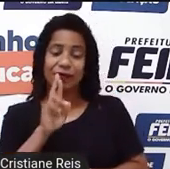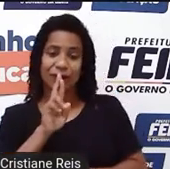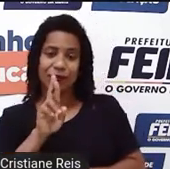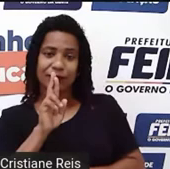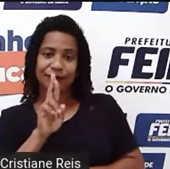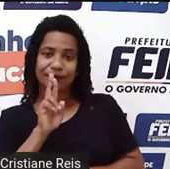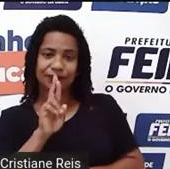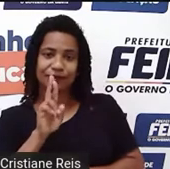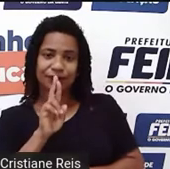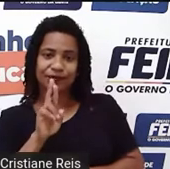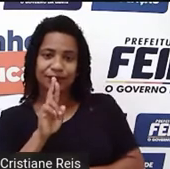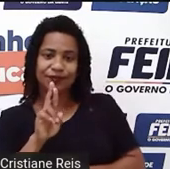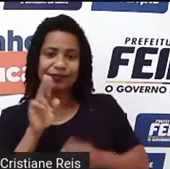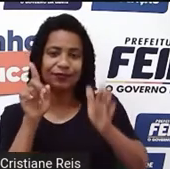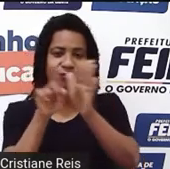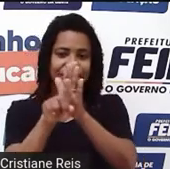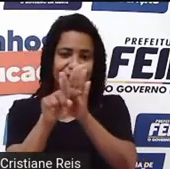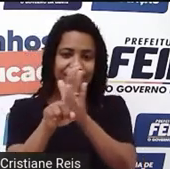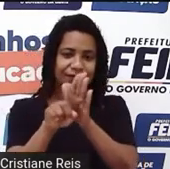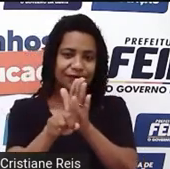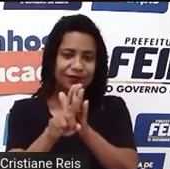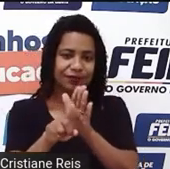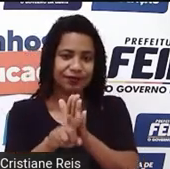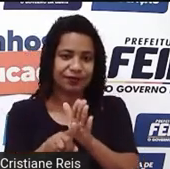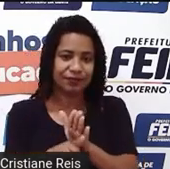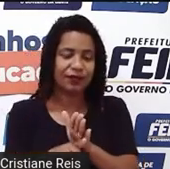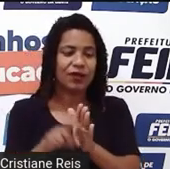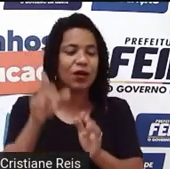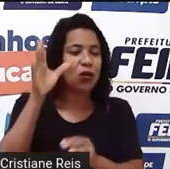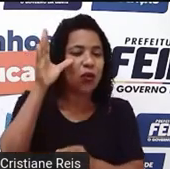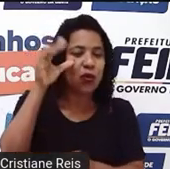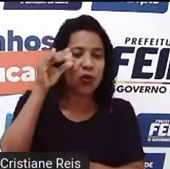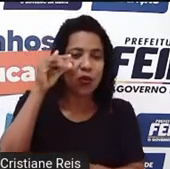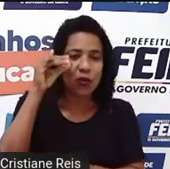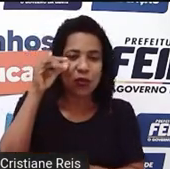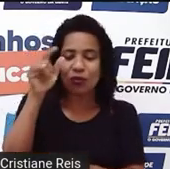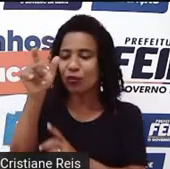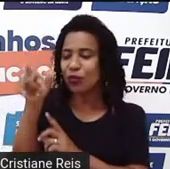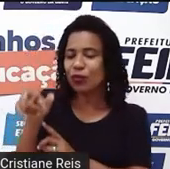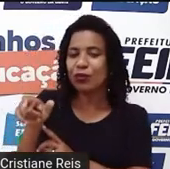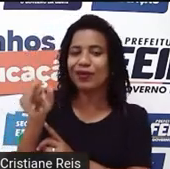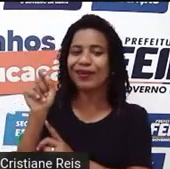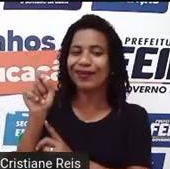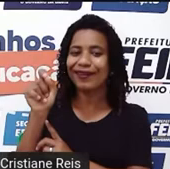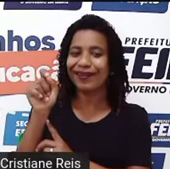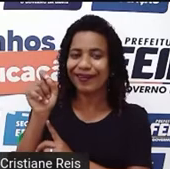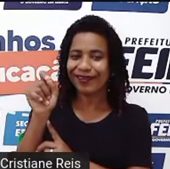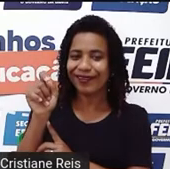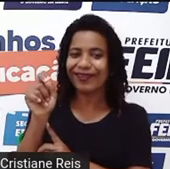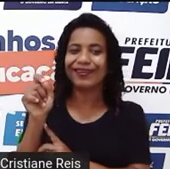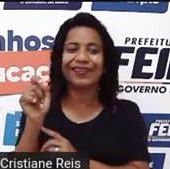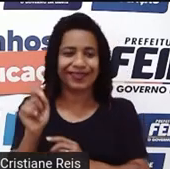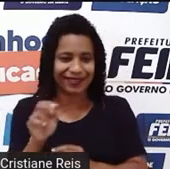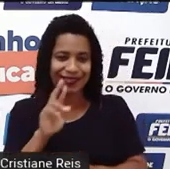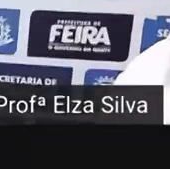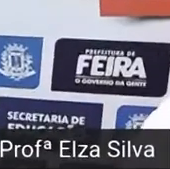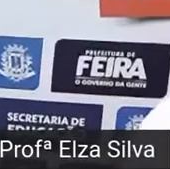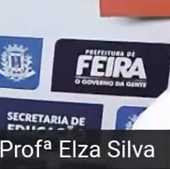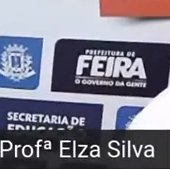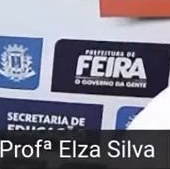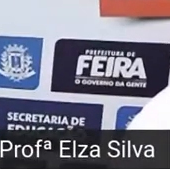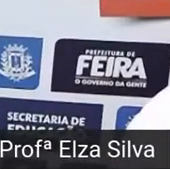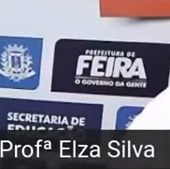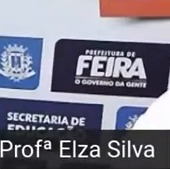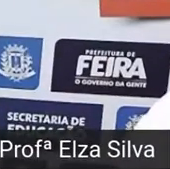a respeito de algumas curiosidades sobre essas personalidades negras. E lembro para vocês que essas